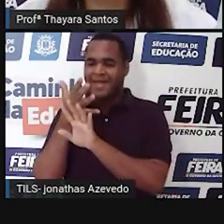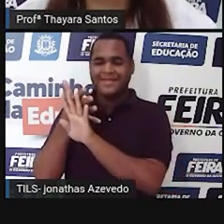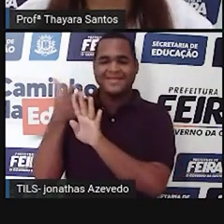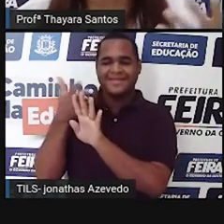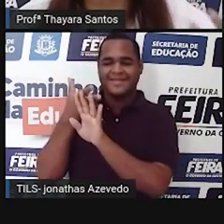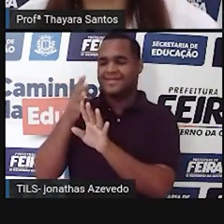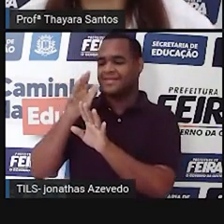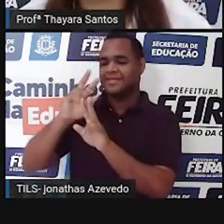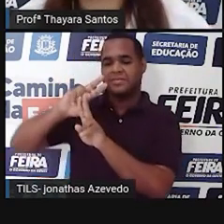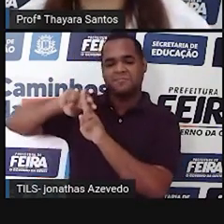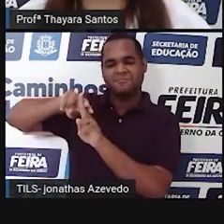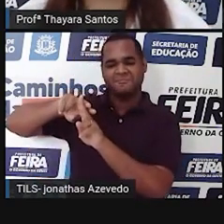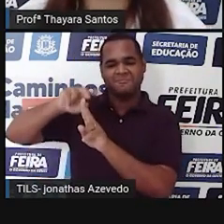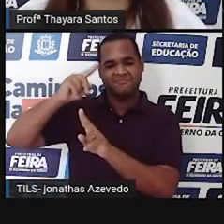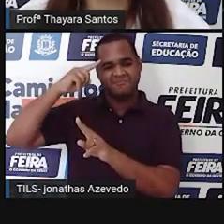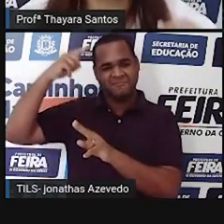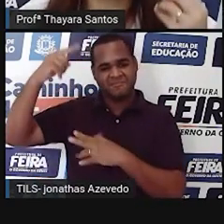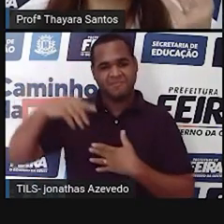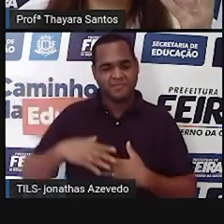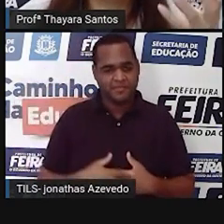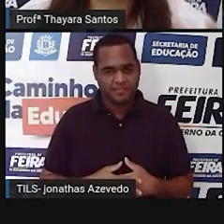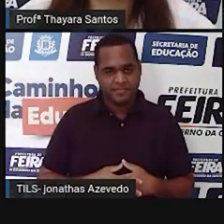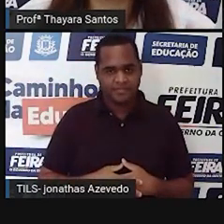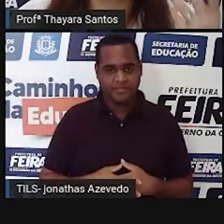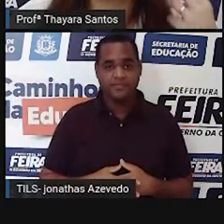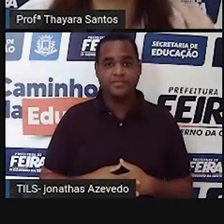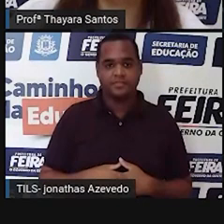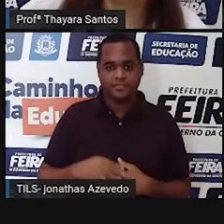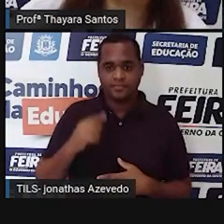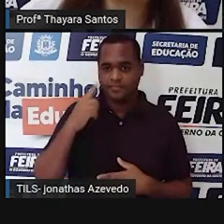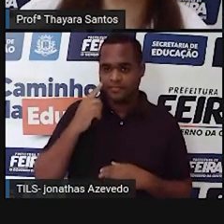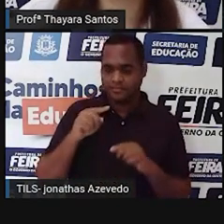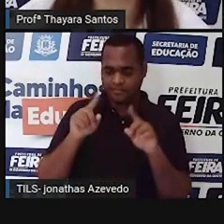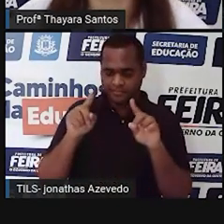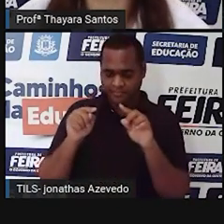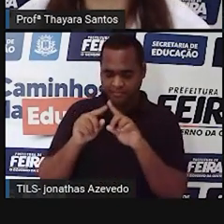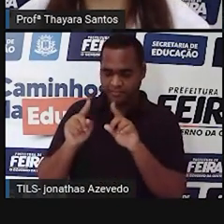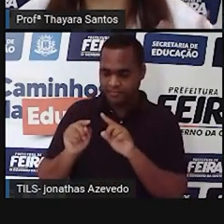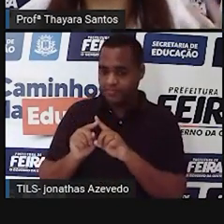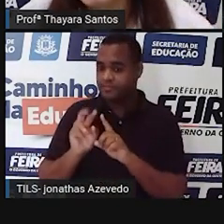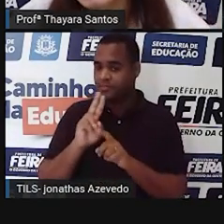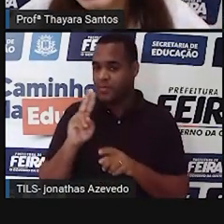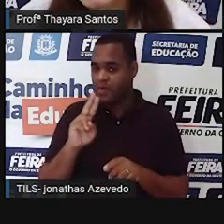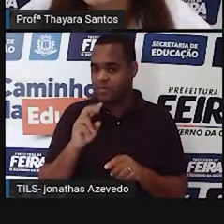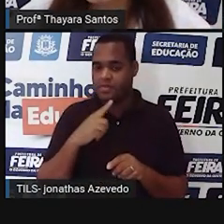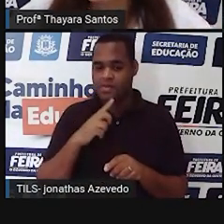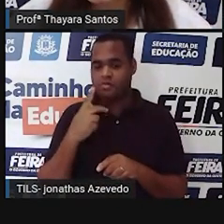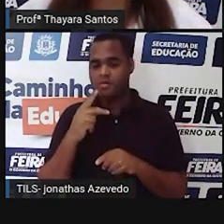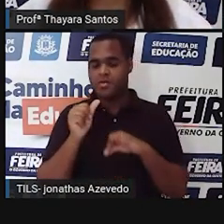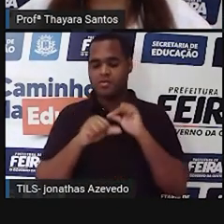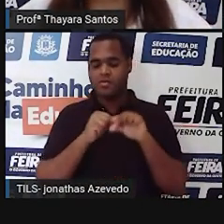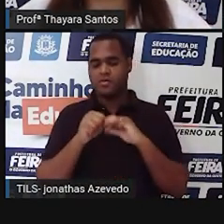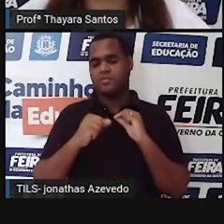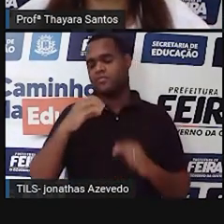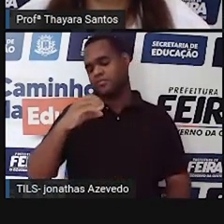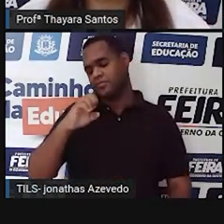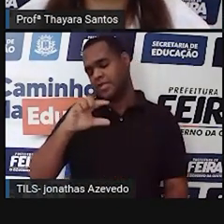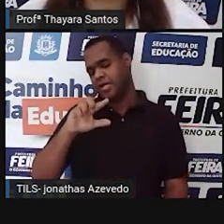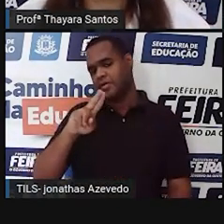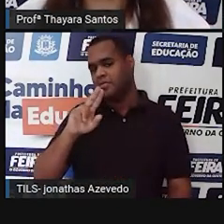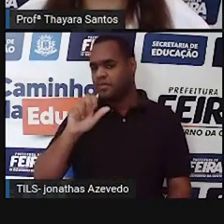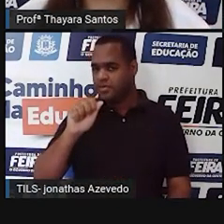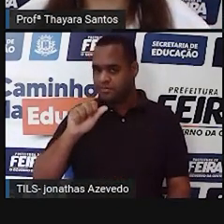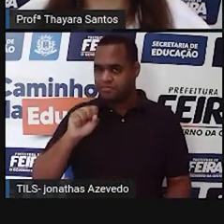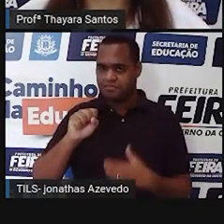com celas, com compartimentos. Então, como eram compartimentos pequenos, ele deu o nome de células. Só que, na verdade,